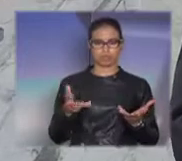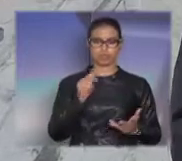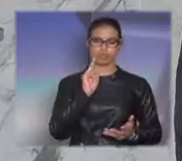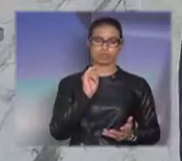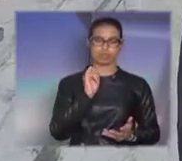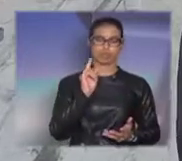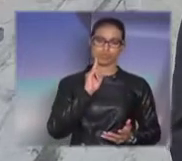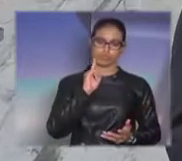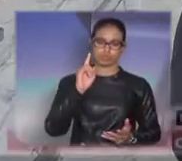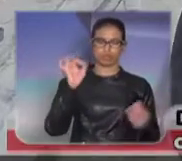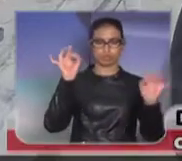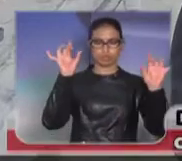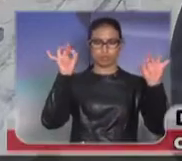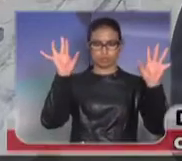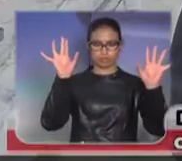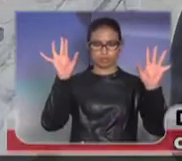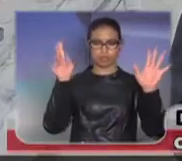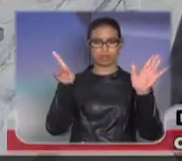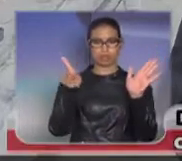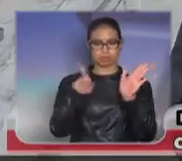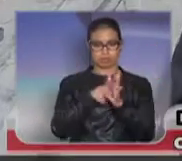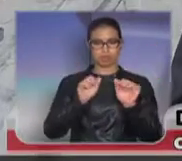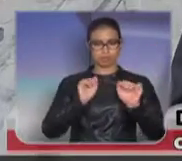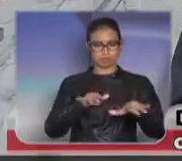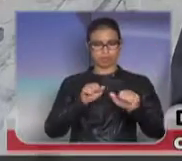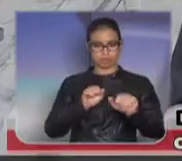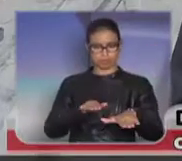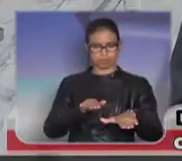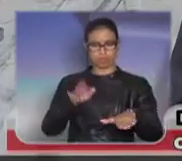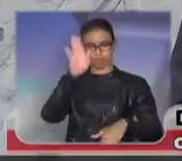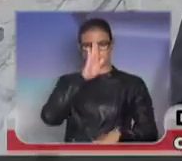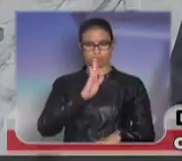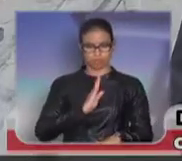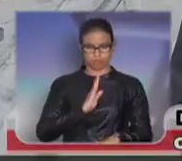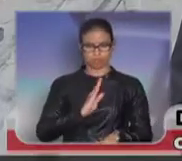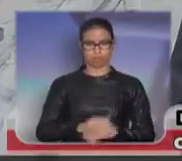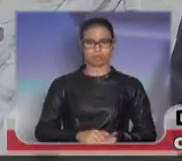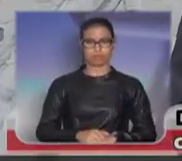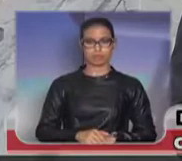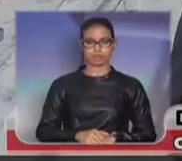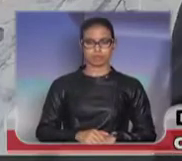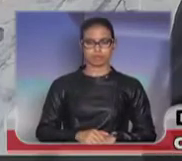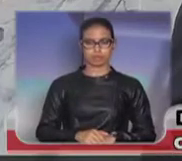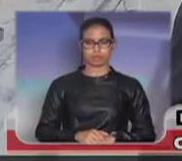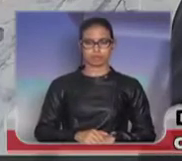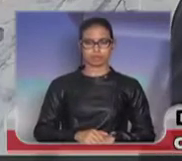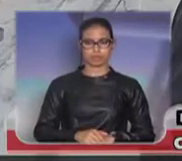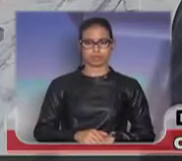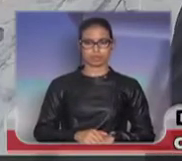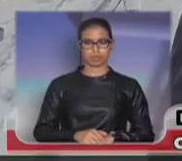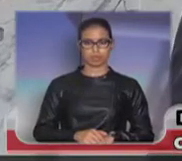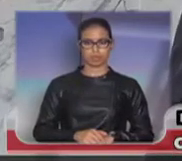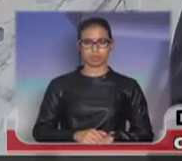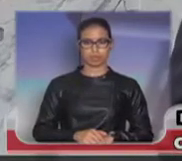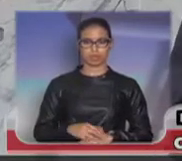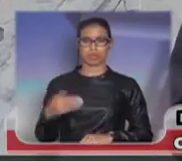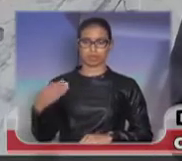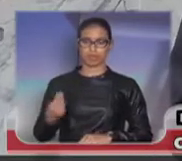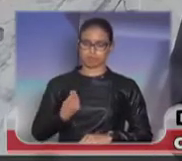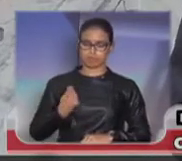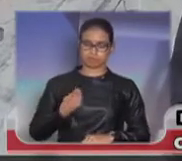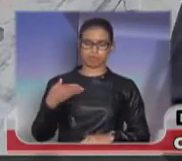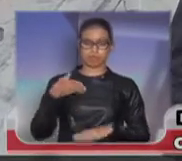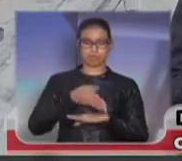especial para o Exército Brasileiro, eu até fiz questão de estar aqui hoje,